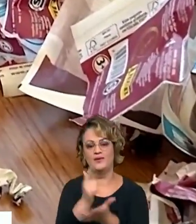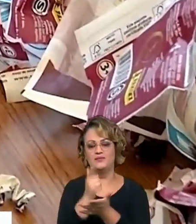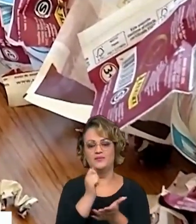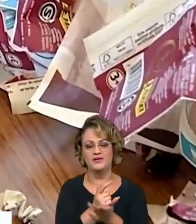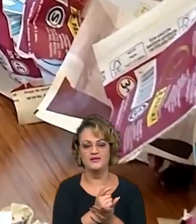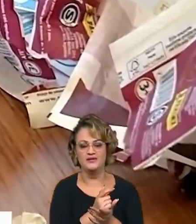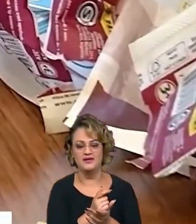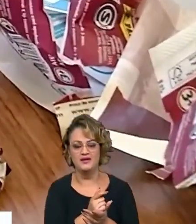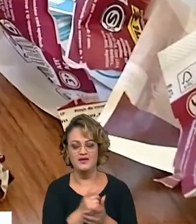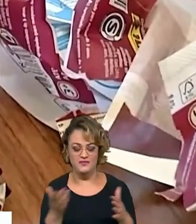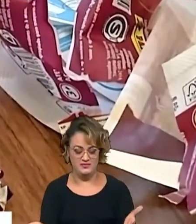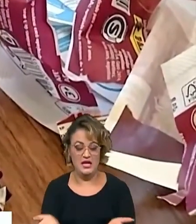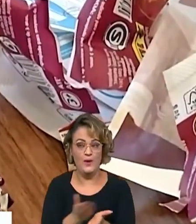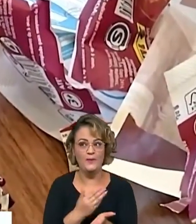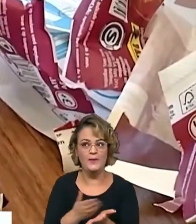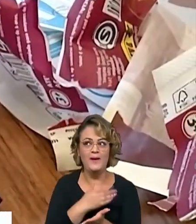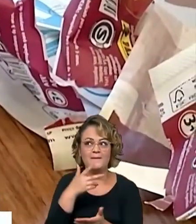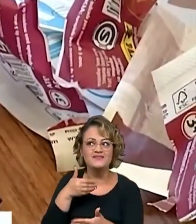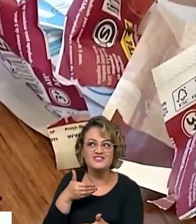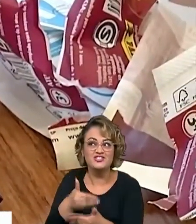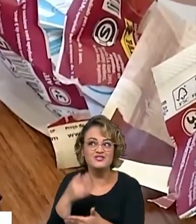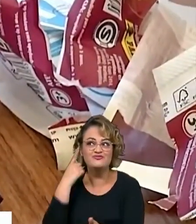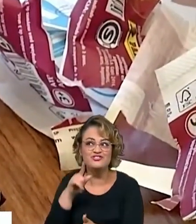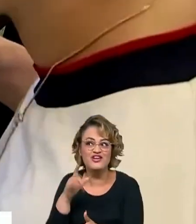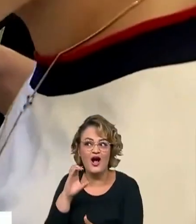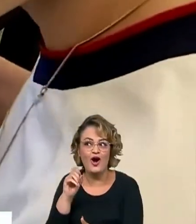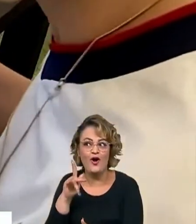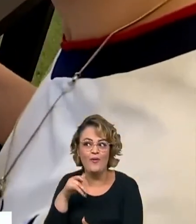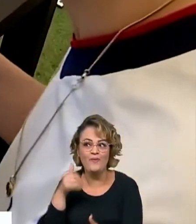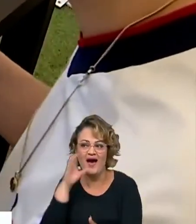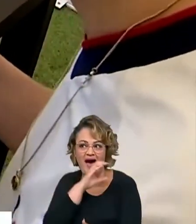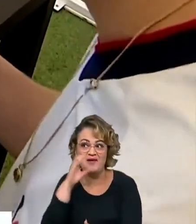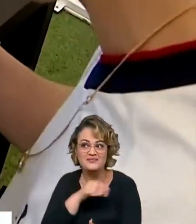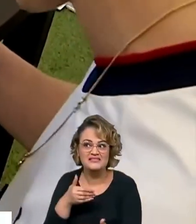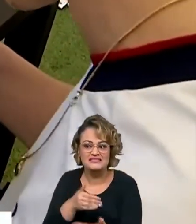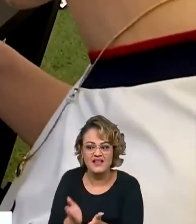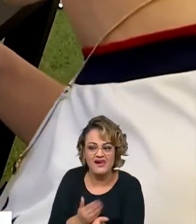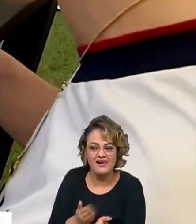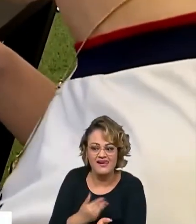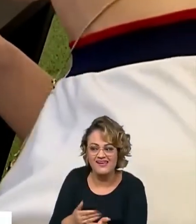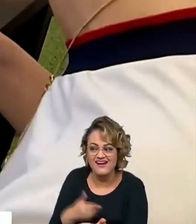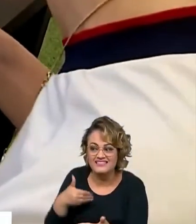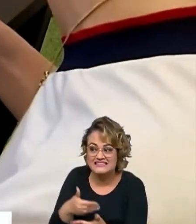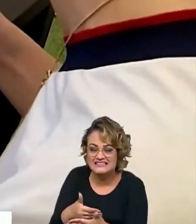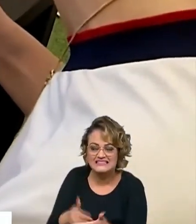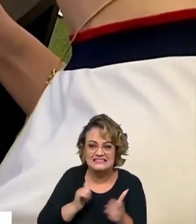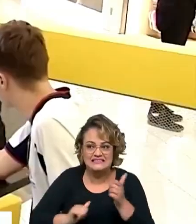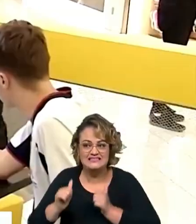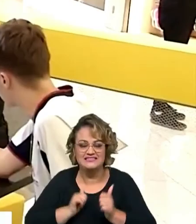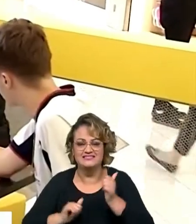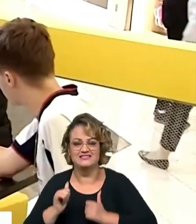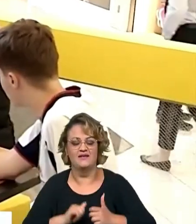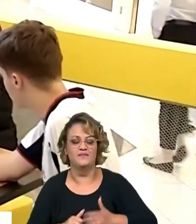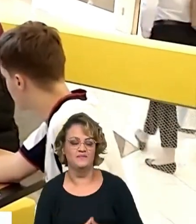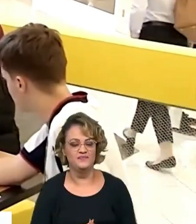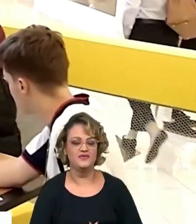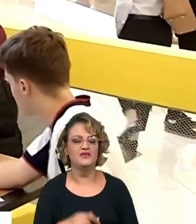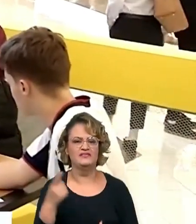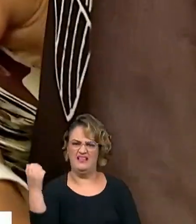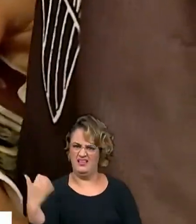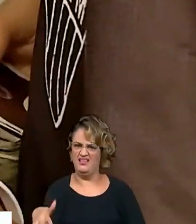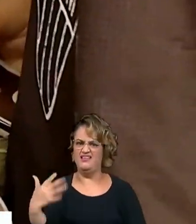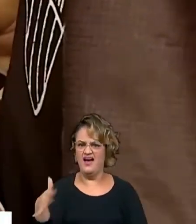parece que a Copa chega mais rápido, né? Tipo assim, é uma sensação que parece que acelera. Você fica ansioso para a Copa chegar. Com o valor nas